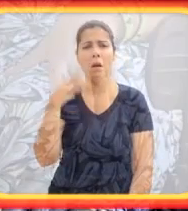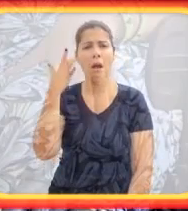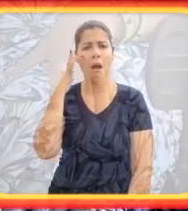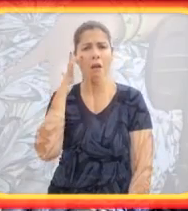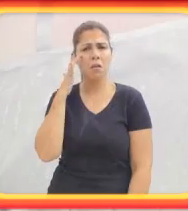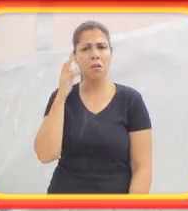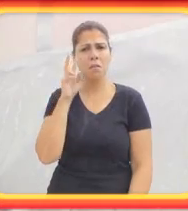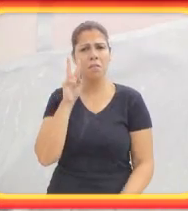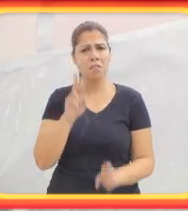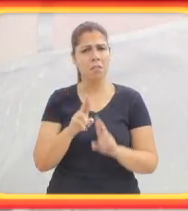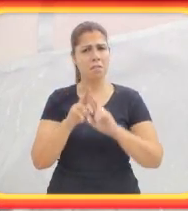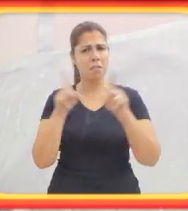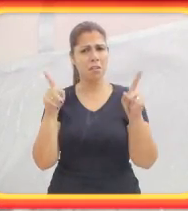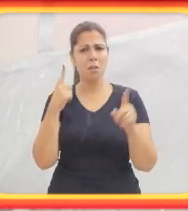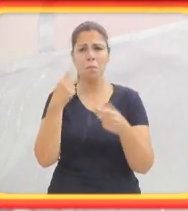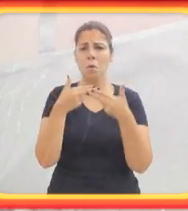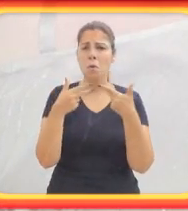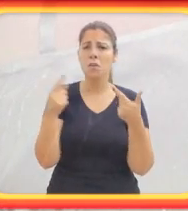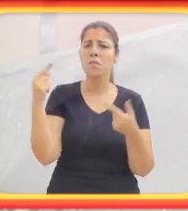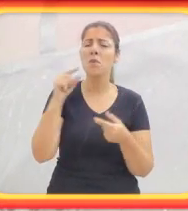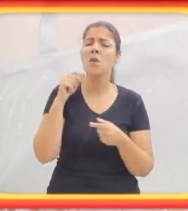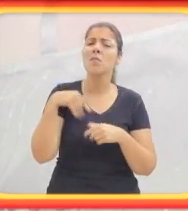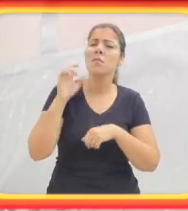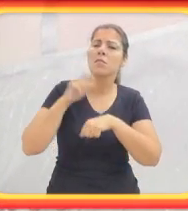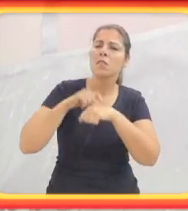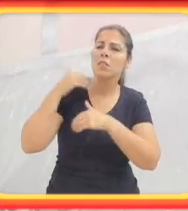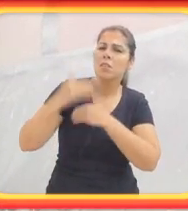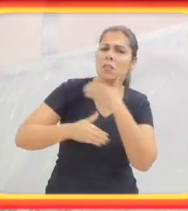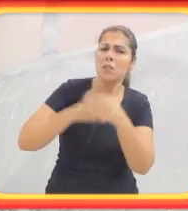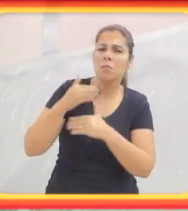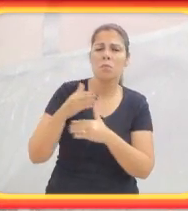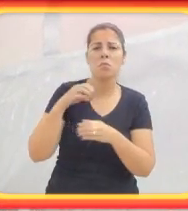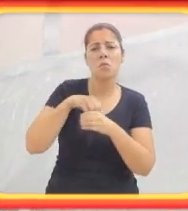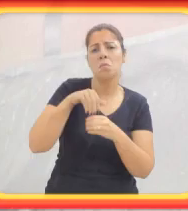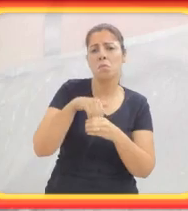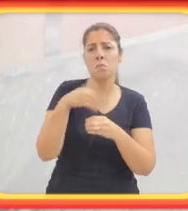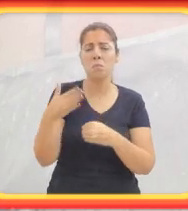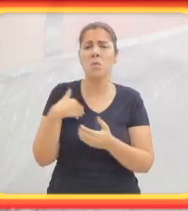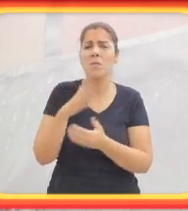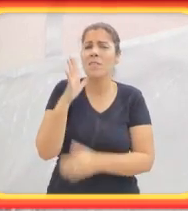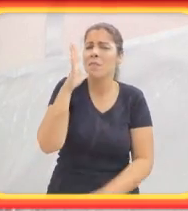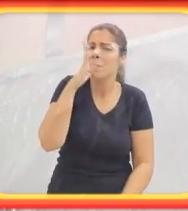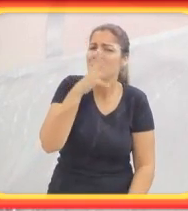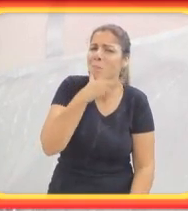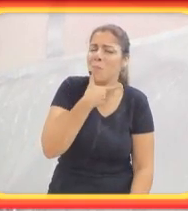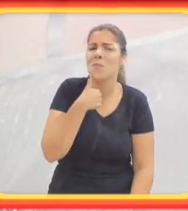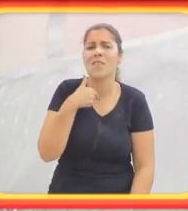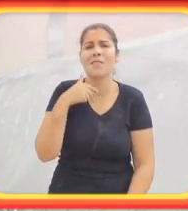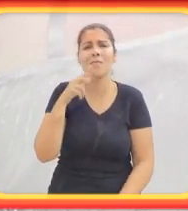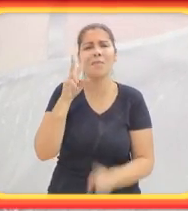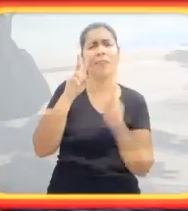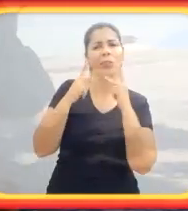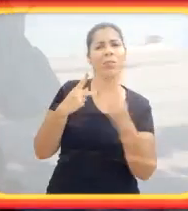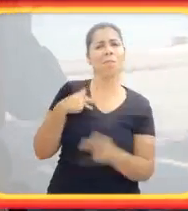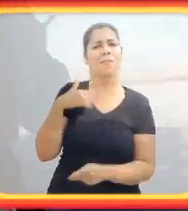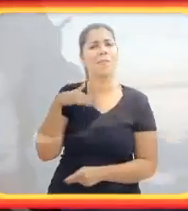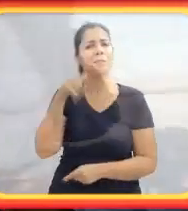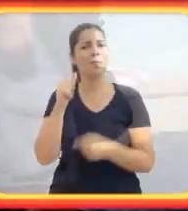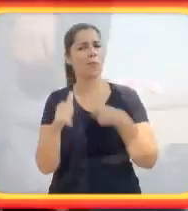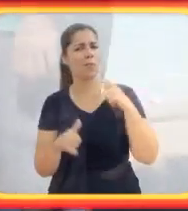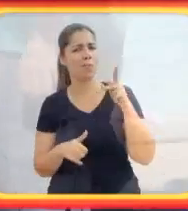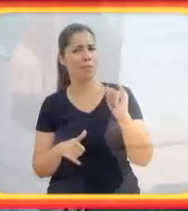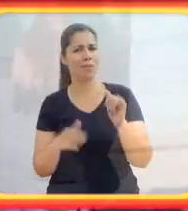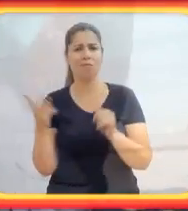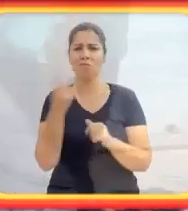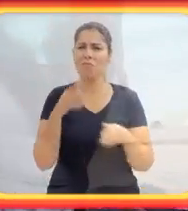é uma coisa que vem muito com o tempo de fora para dentro. E eu demorei muito a reconhecer que minha mãe e meu pai, como